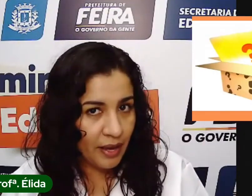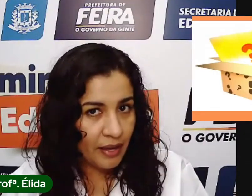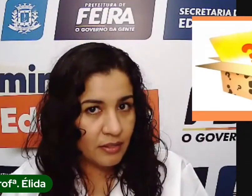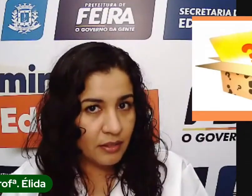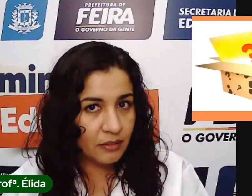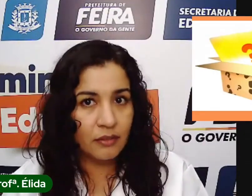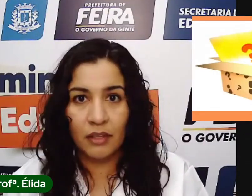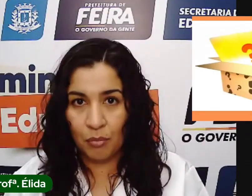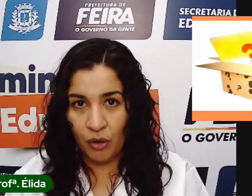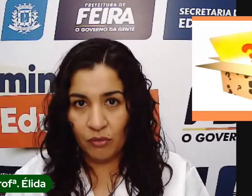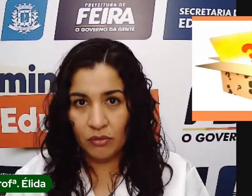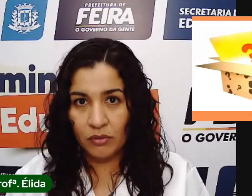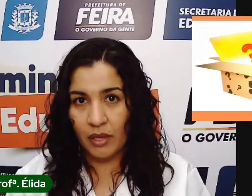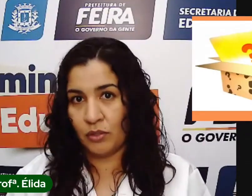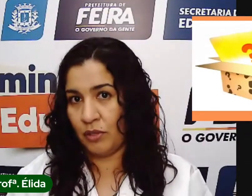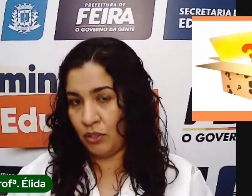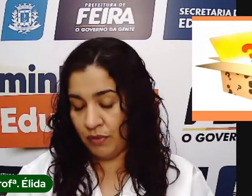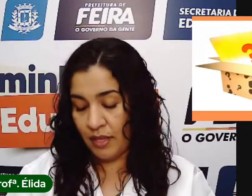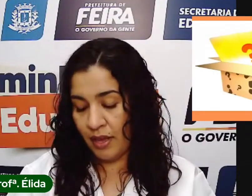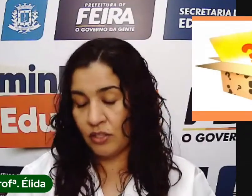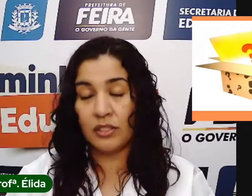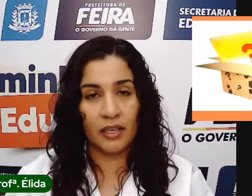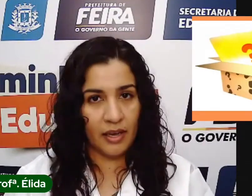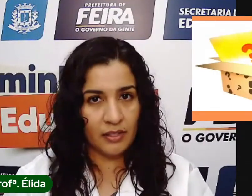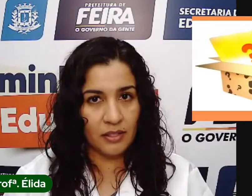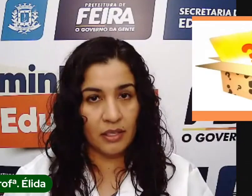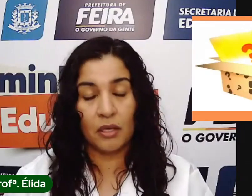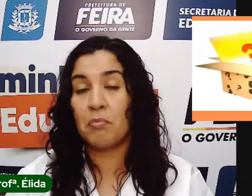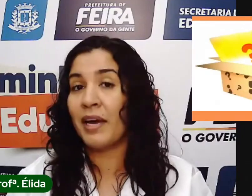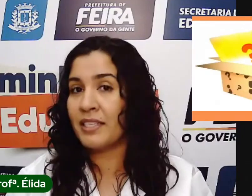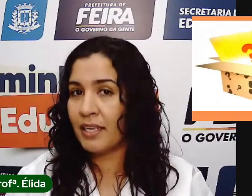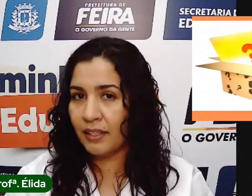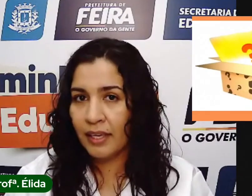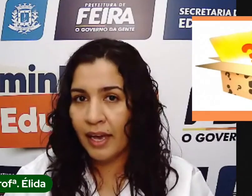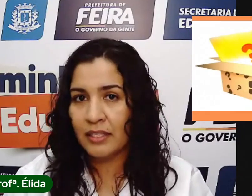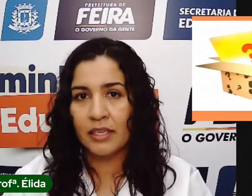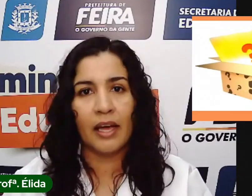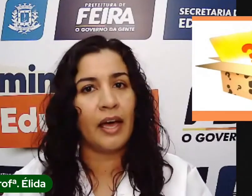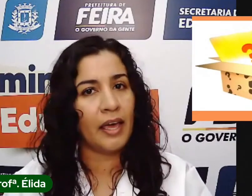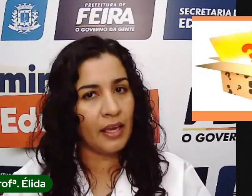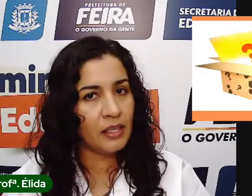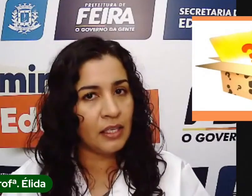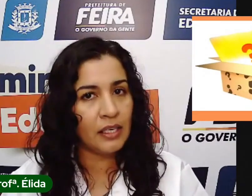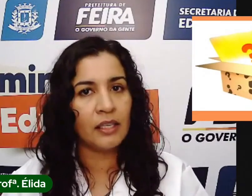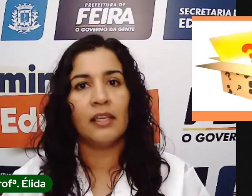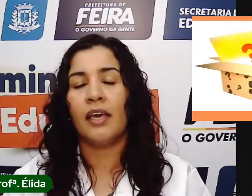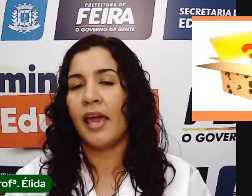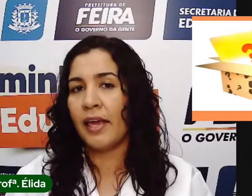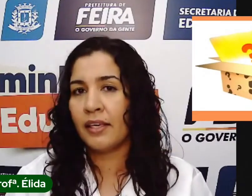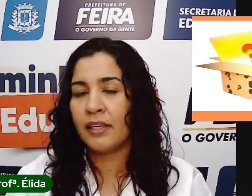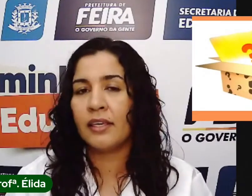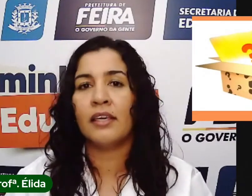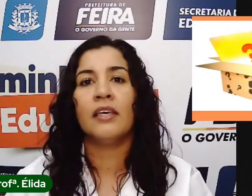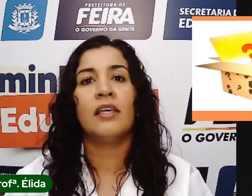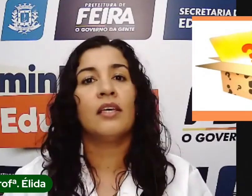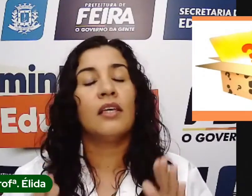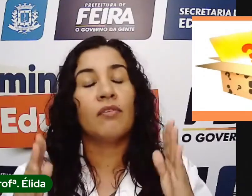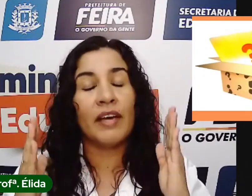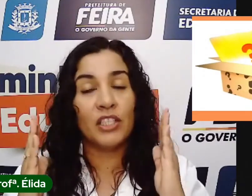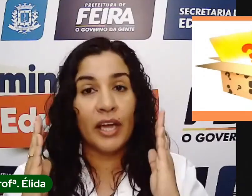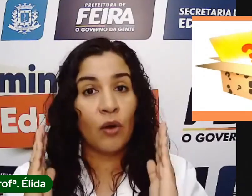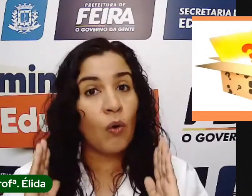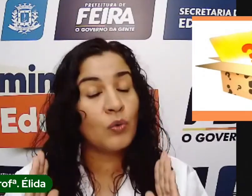em sua casa, tá bom? A sua atividade será assim. Mas em casa, a regrinha é que